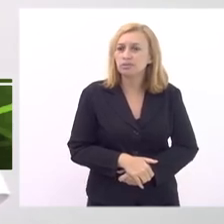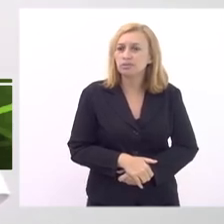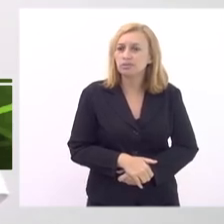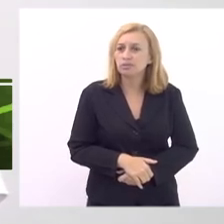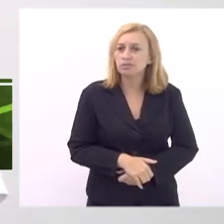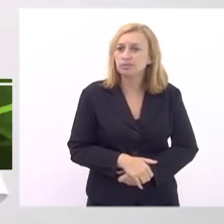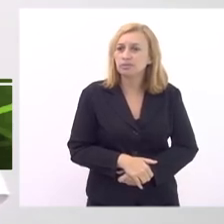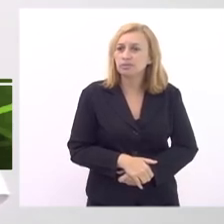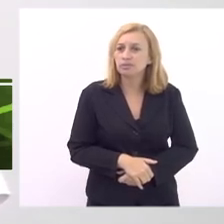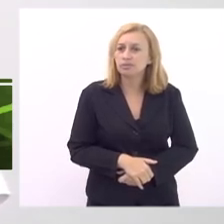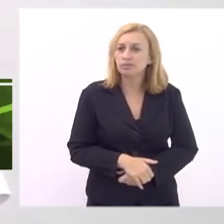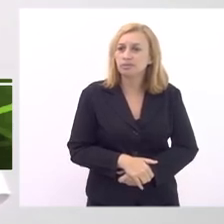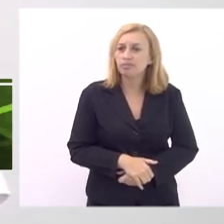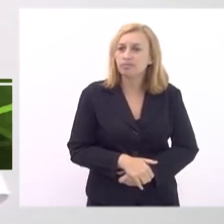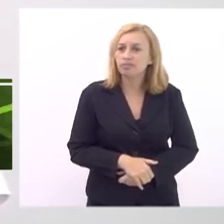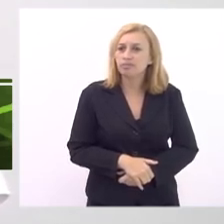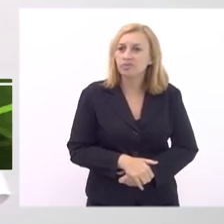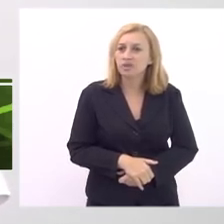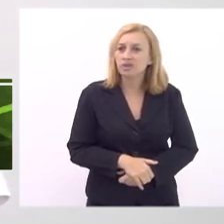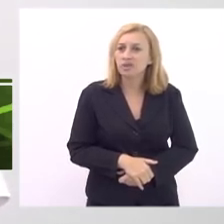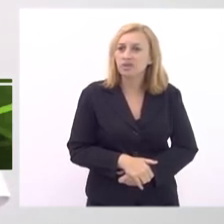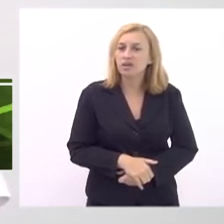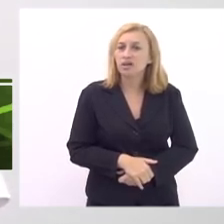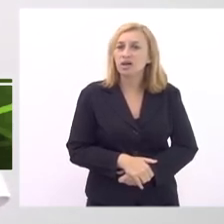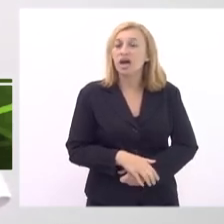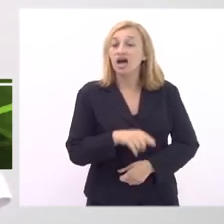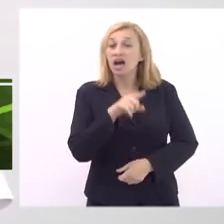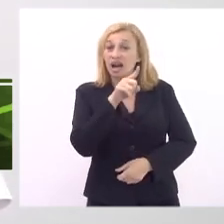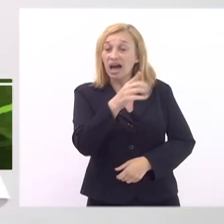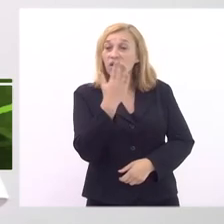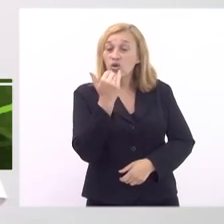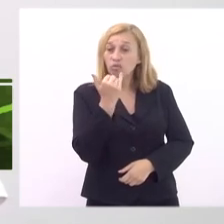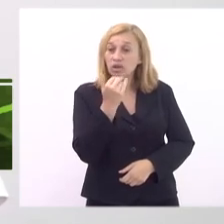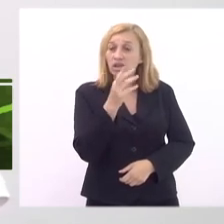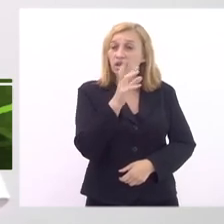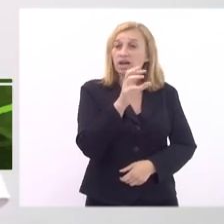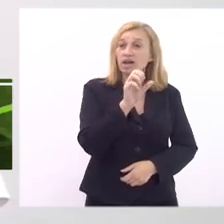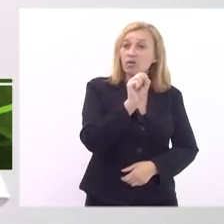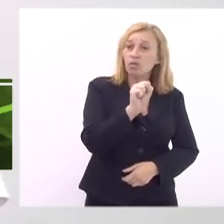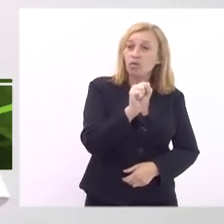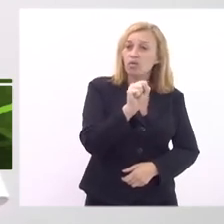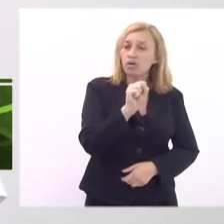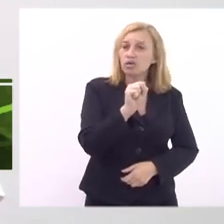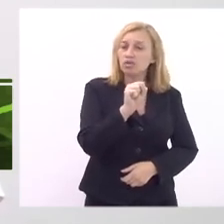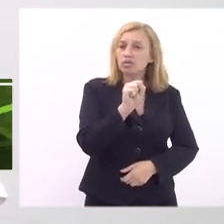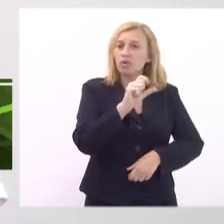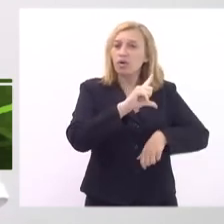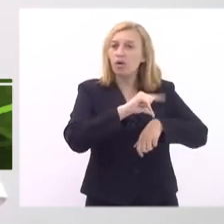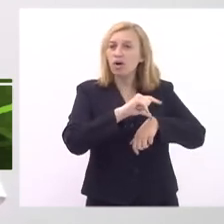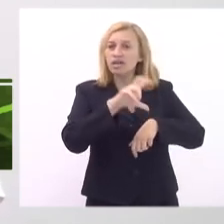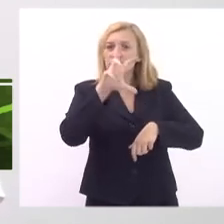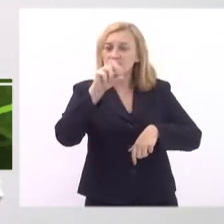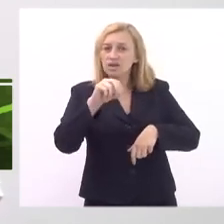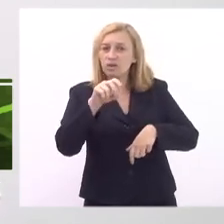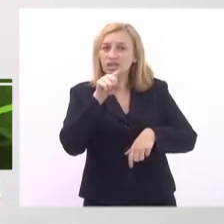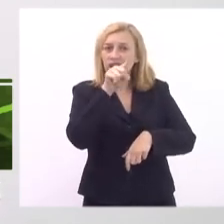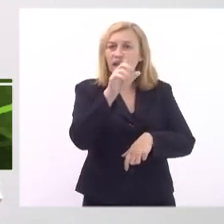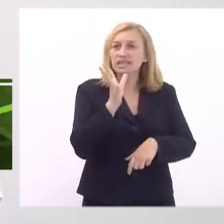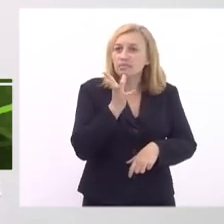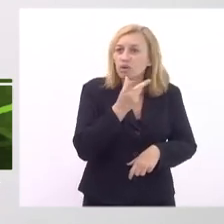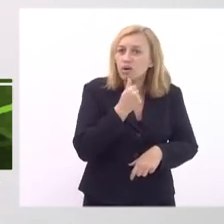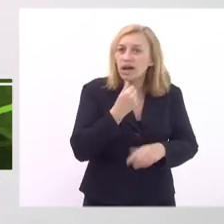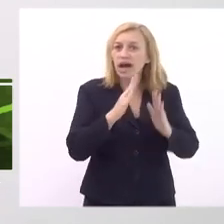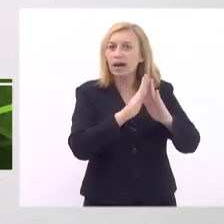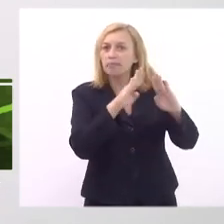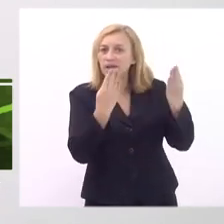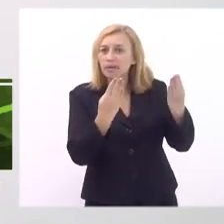e lá a refeição não é só 8,50 só que às vezes eles demoram para abrir o refeitório para eles comerem e muitos alunos reclamam disso